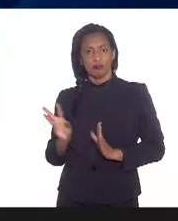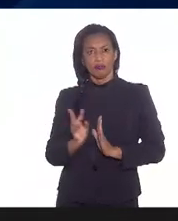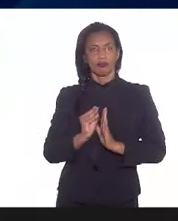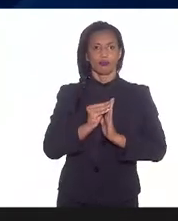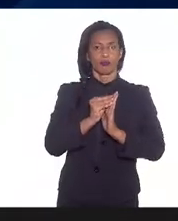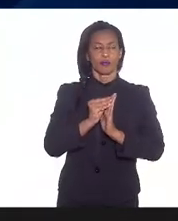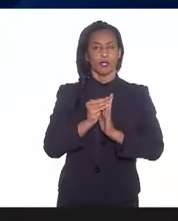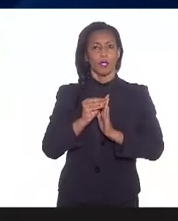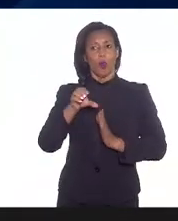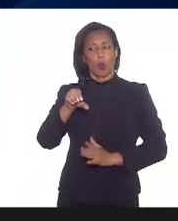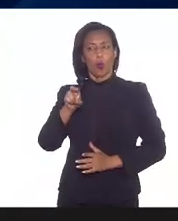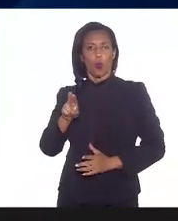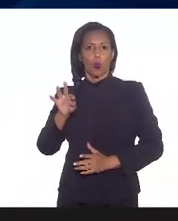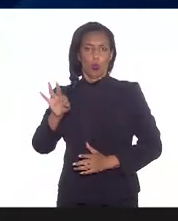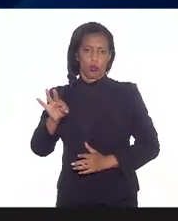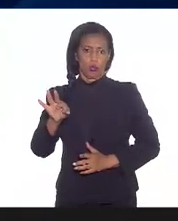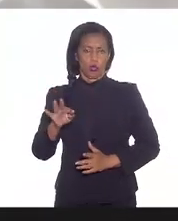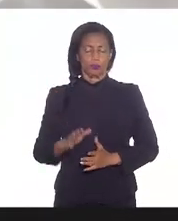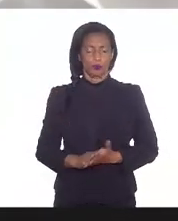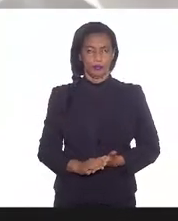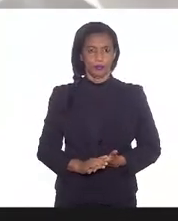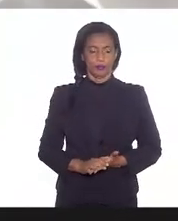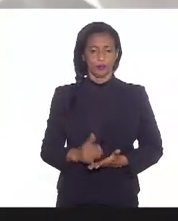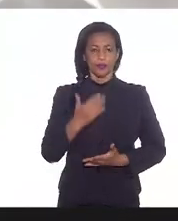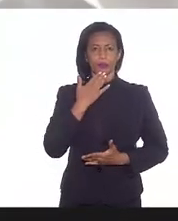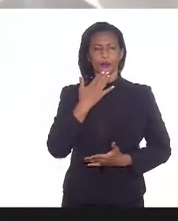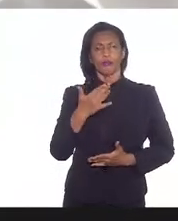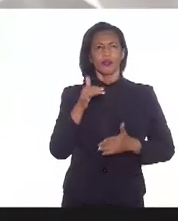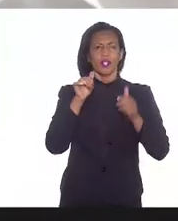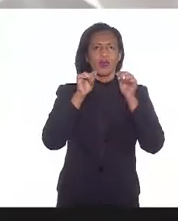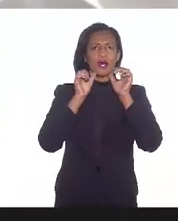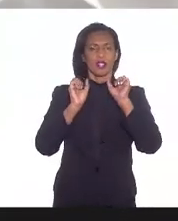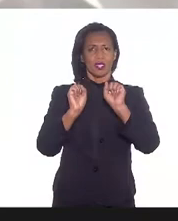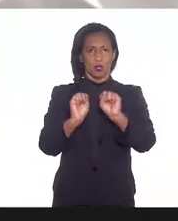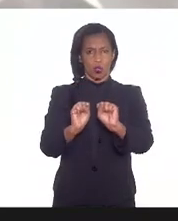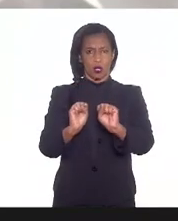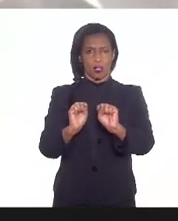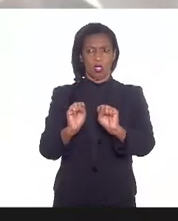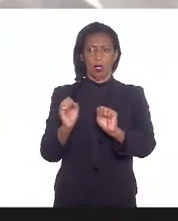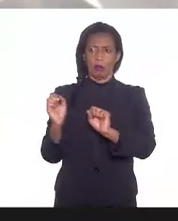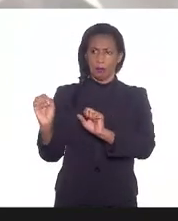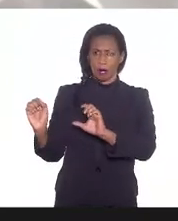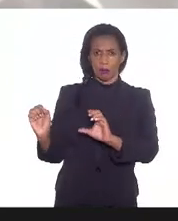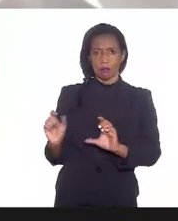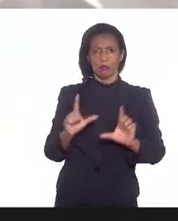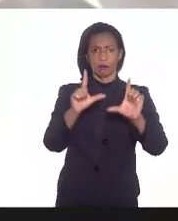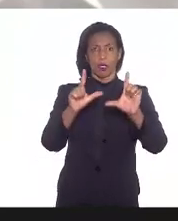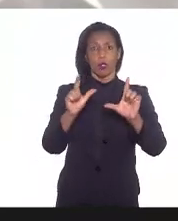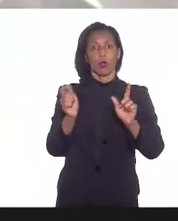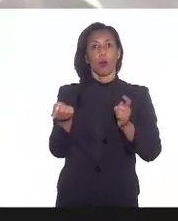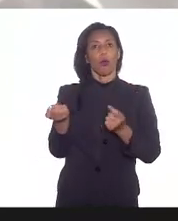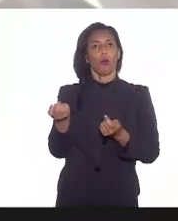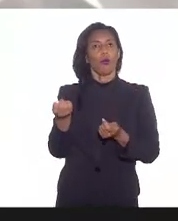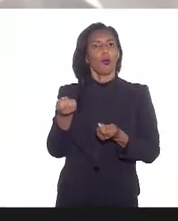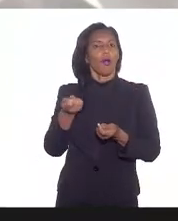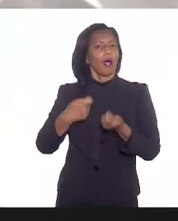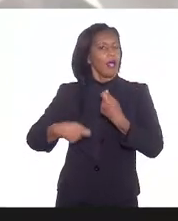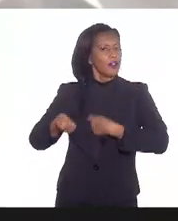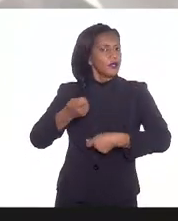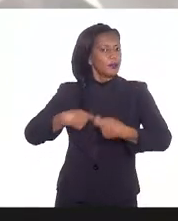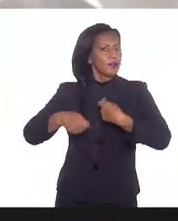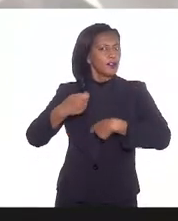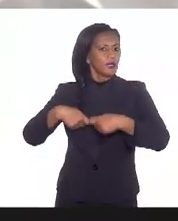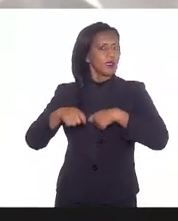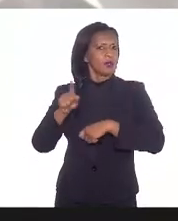por parte da CUT. Vou pedir a nossa assessoria para colocar o Alexandre como administrador para ele poder fazer a